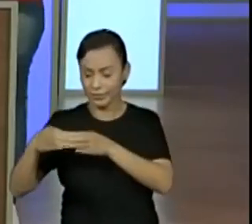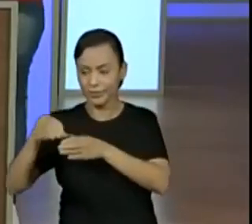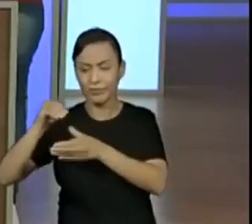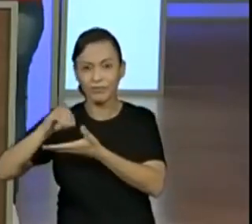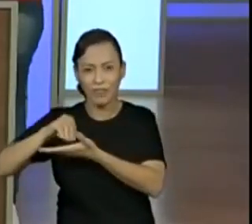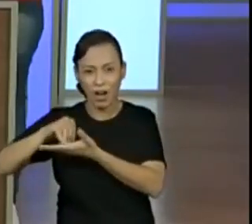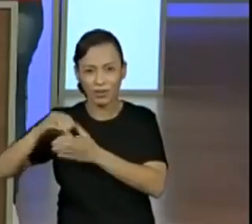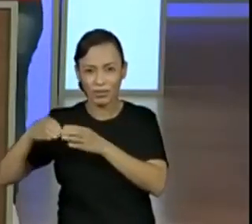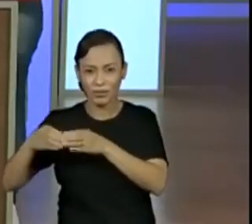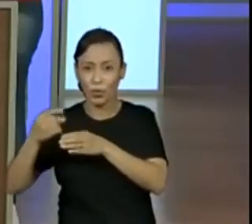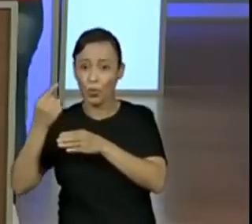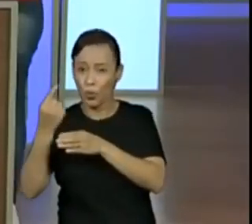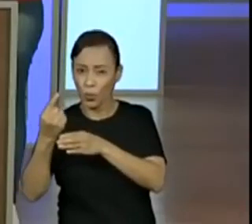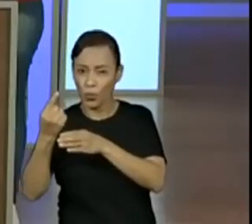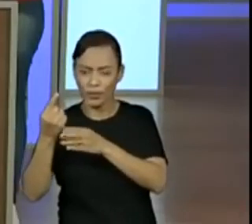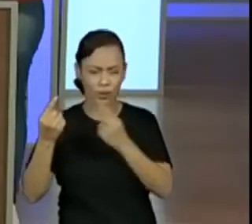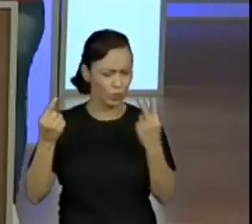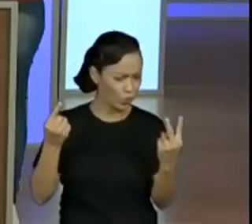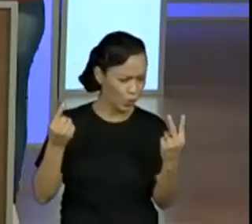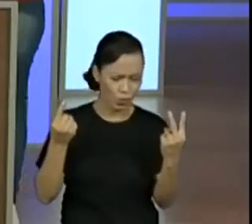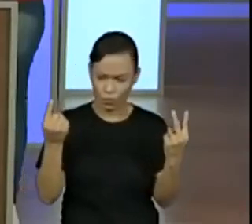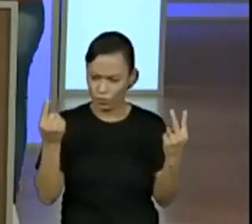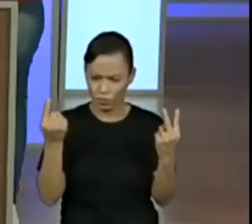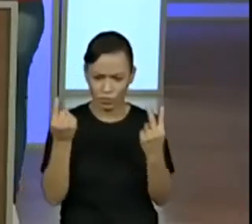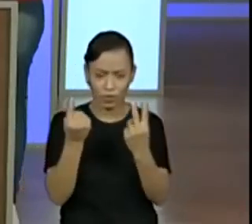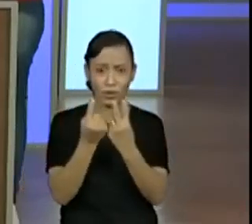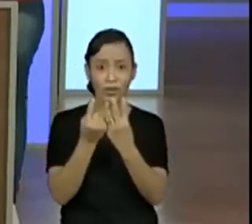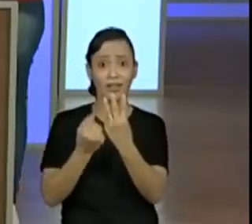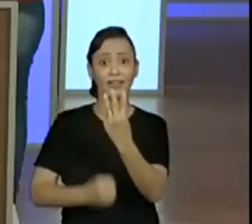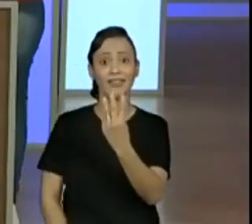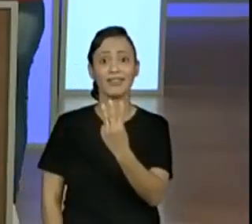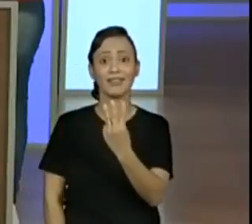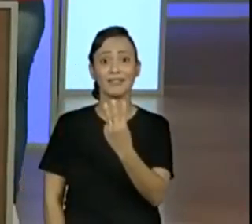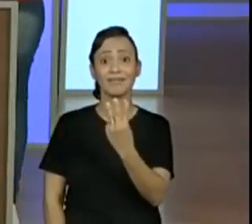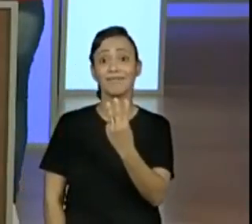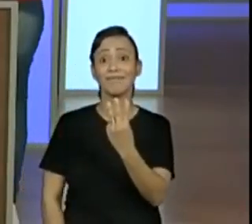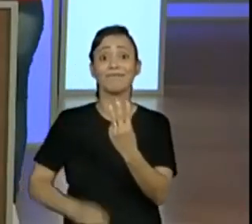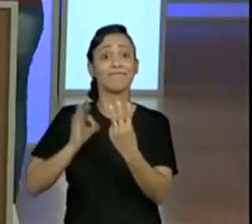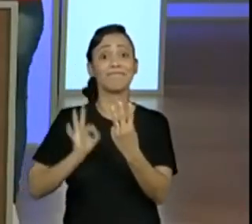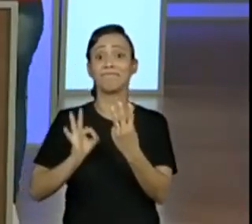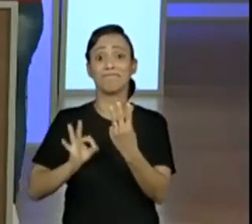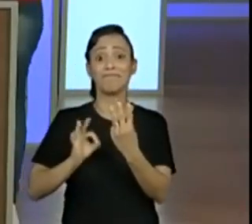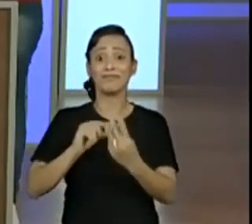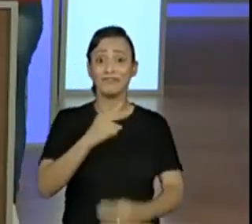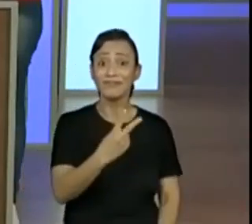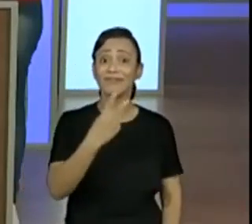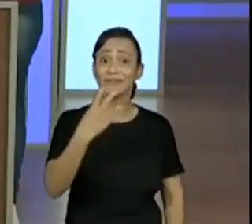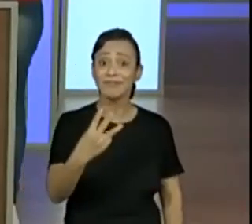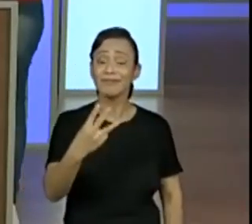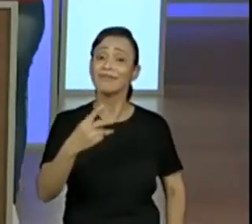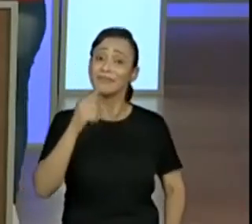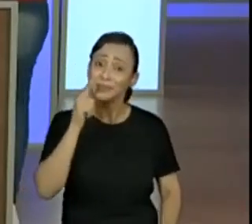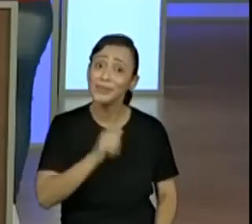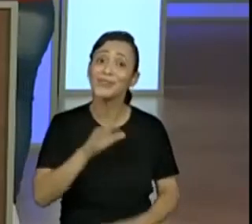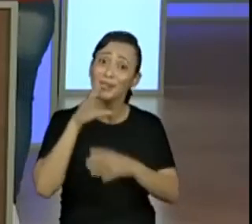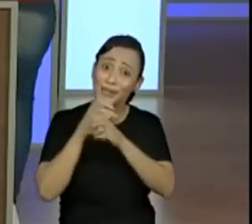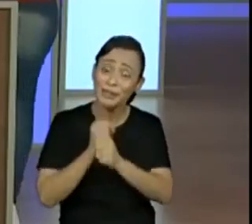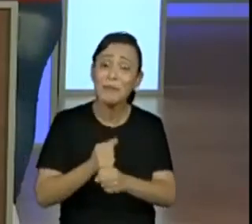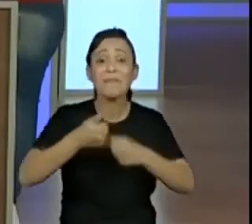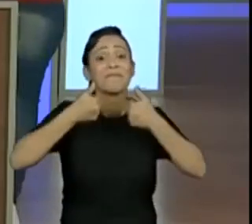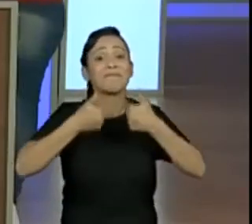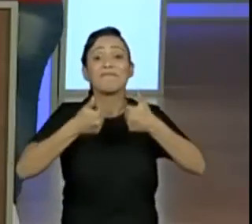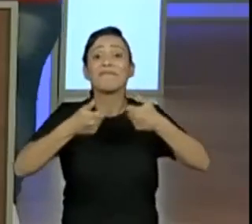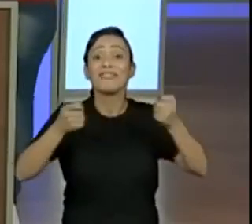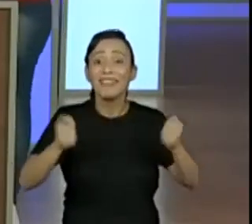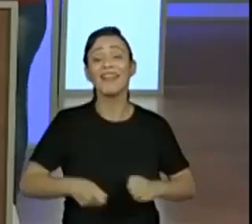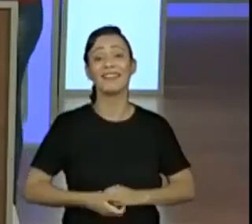do onze. Então, o vinte está na cabeça. Olha lá. Vinte e um, vinte e dois, vinte e três. Perfeito esse jeito. Que